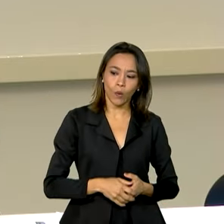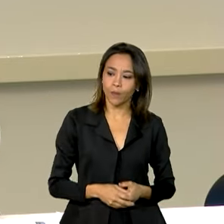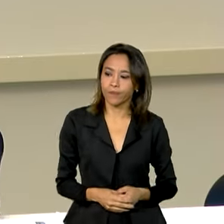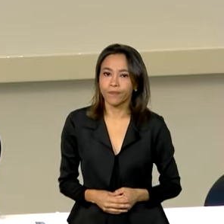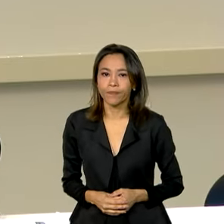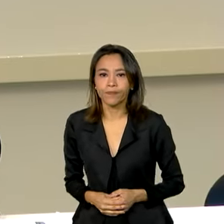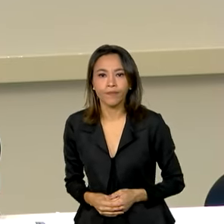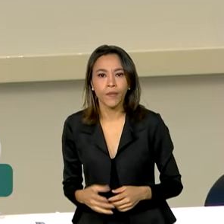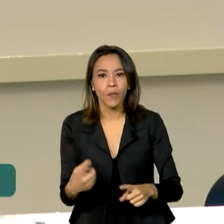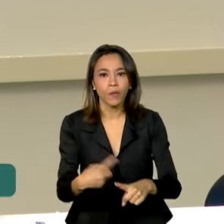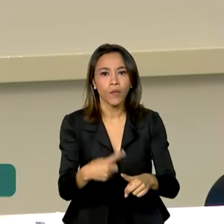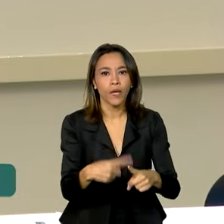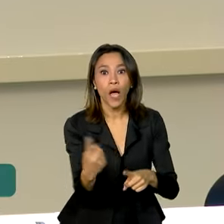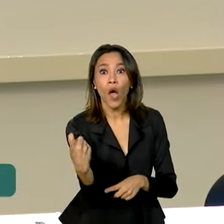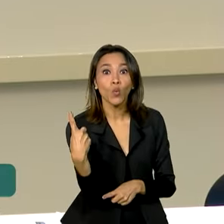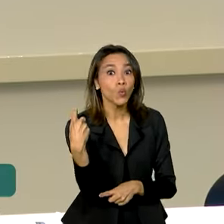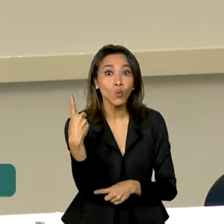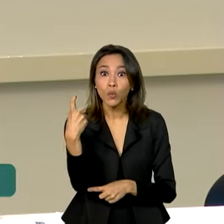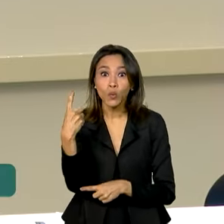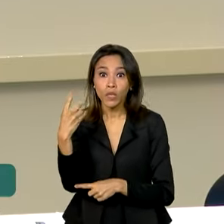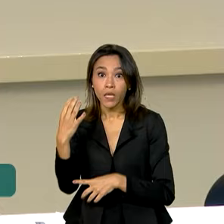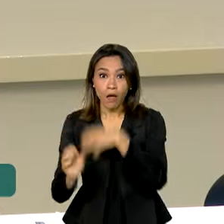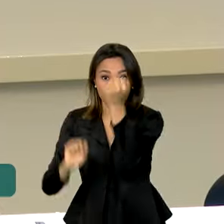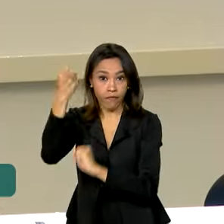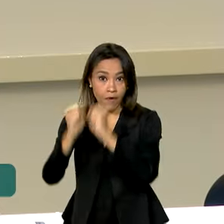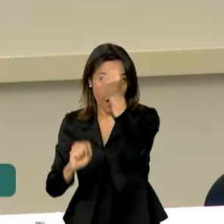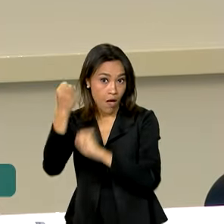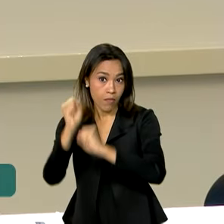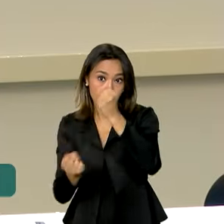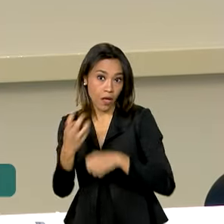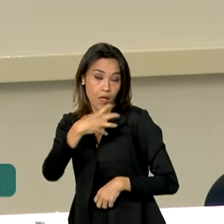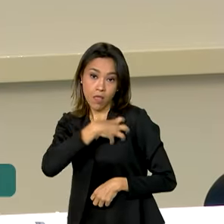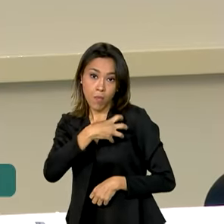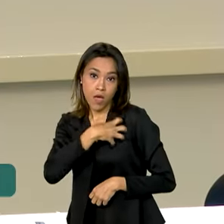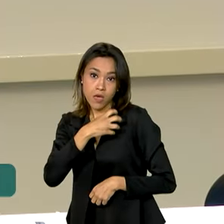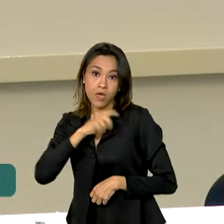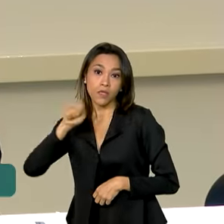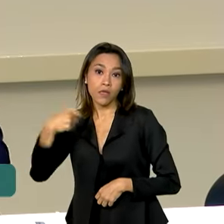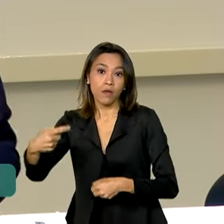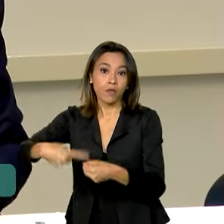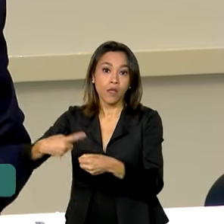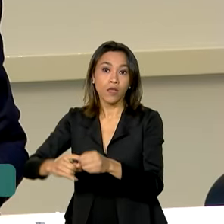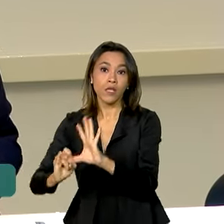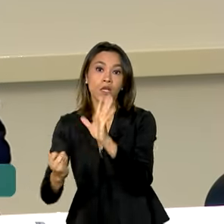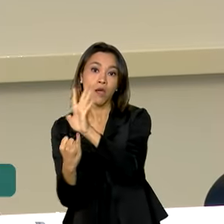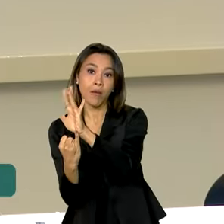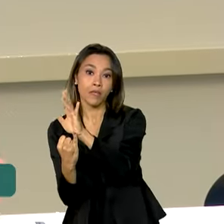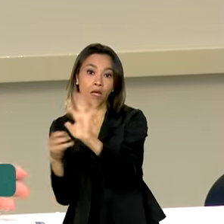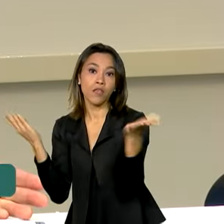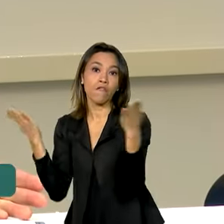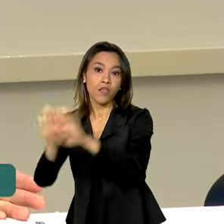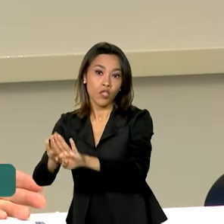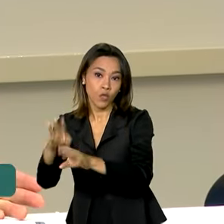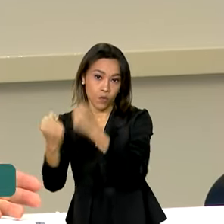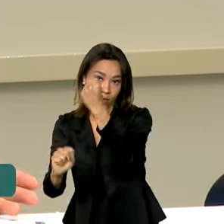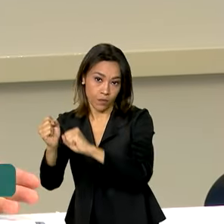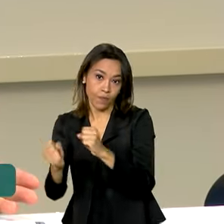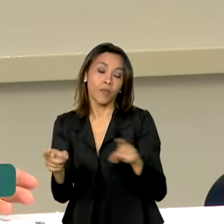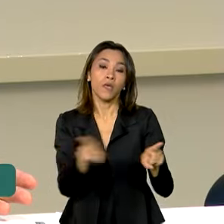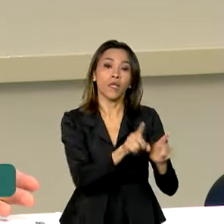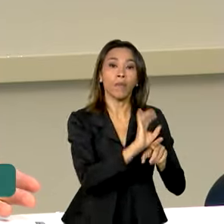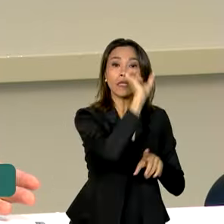a única fábrica na Bahia, o Paulo de Camarçari, fechou no começo do ano e a de Sergipe também fechou.